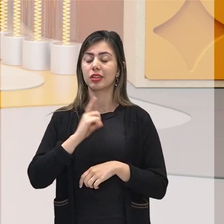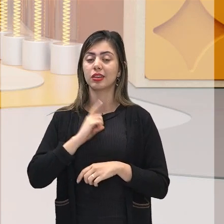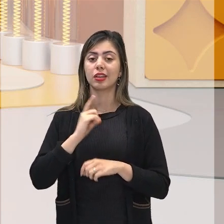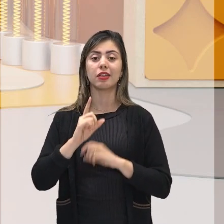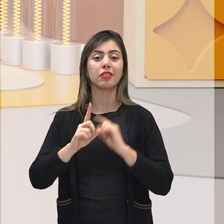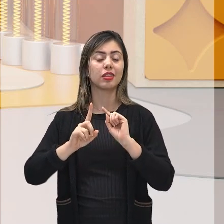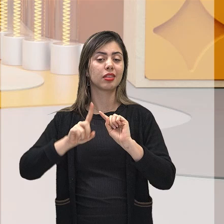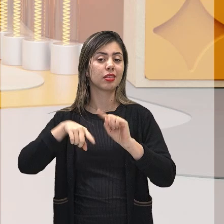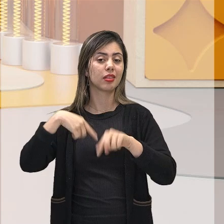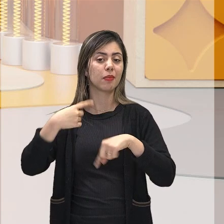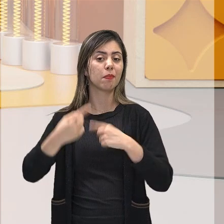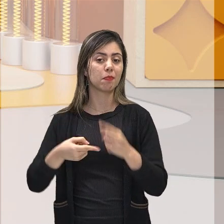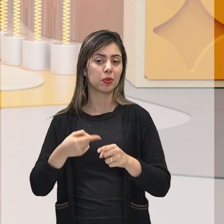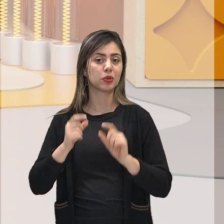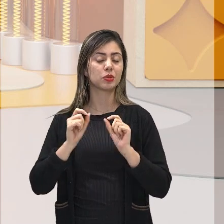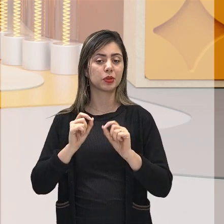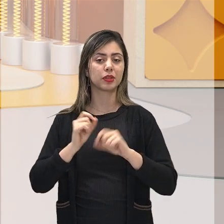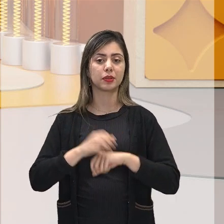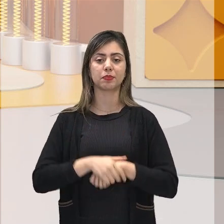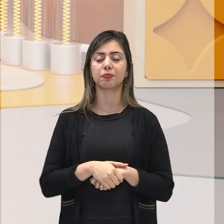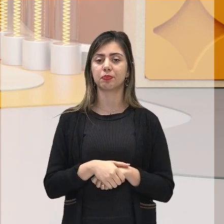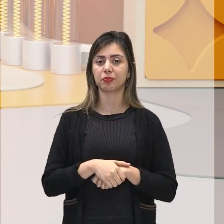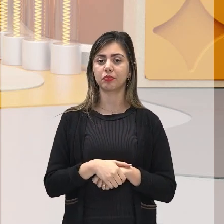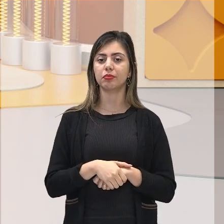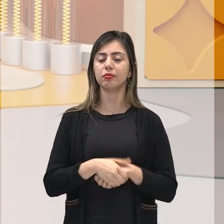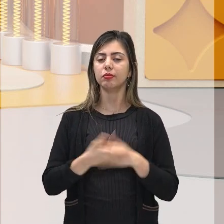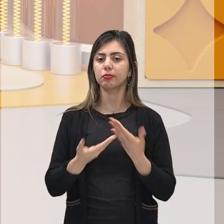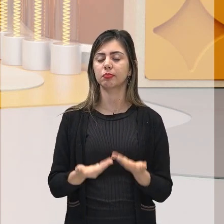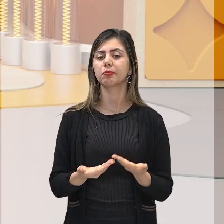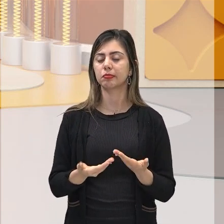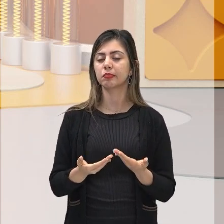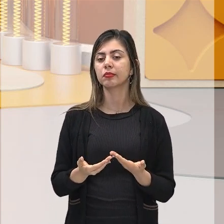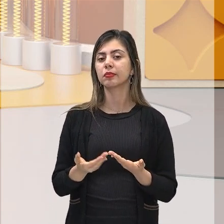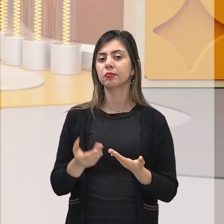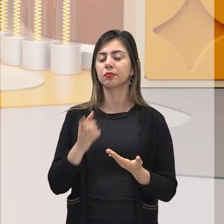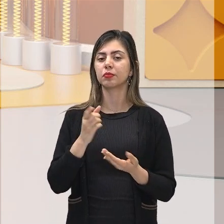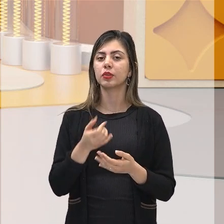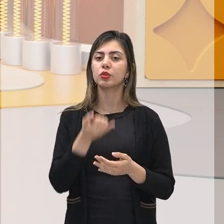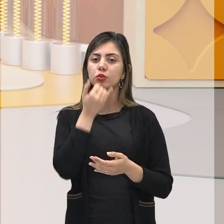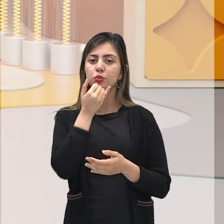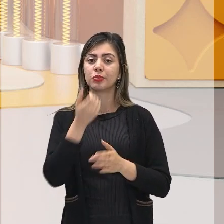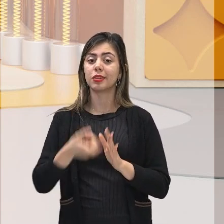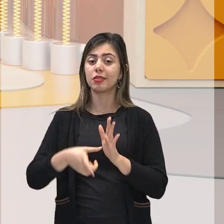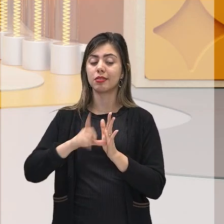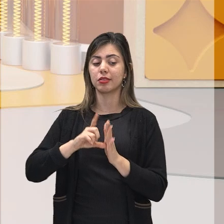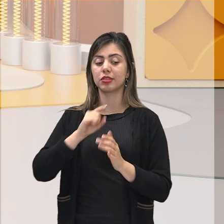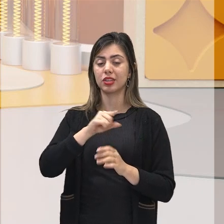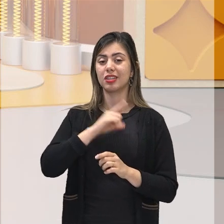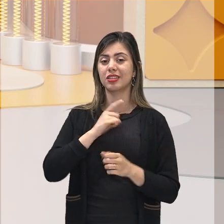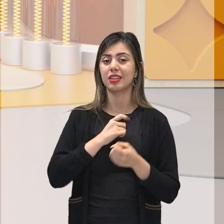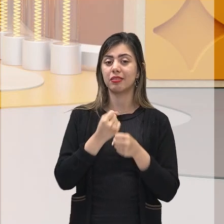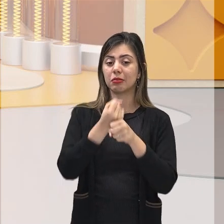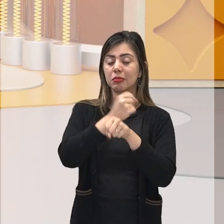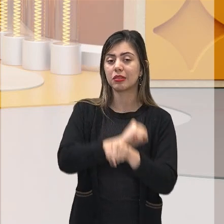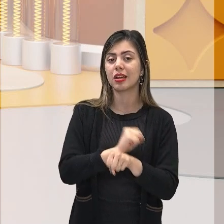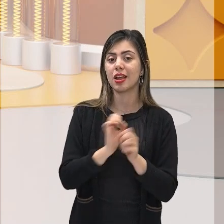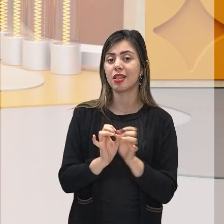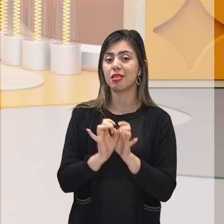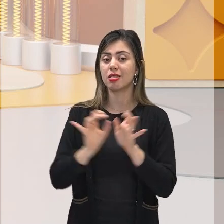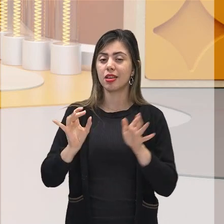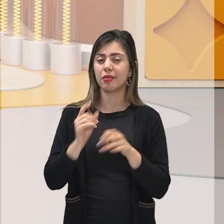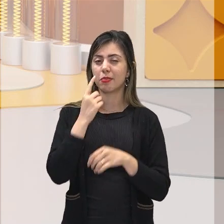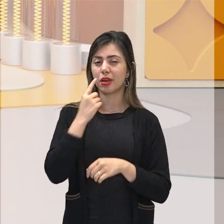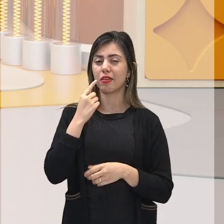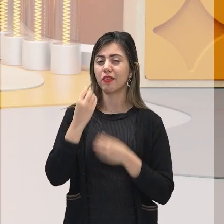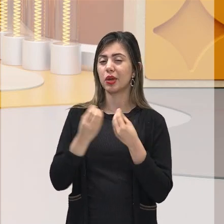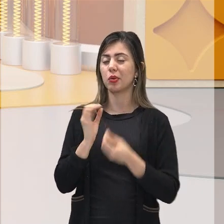depois, tal, mas depois não, um pouco antes, na verdade, do processo de que? De libertação dos escravos no Brasil. Vamos ver, então, o que